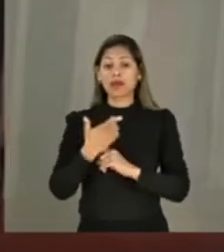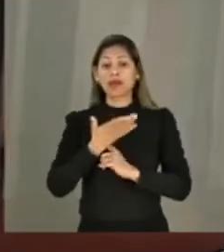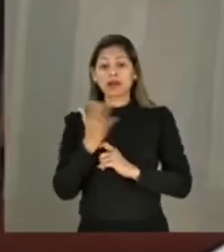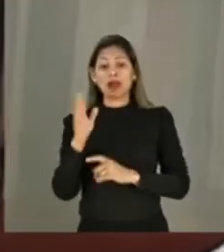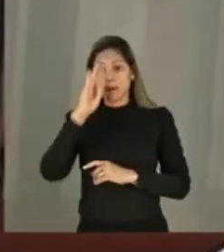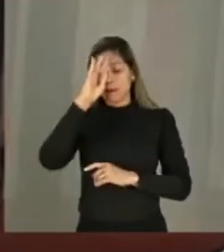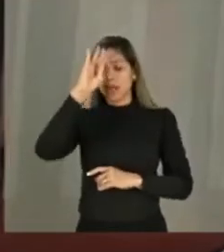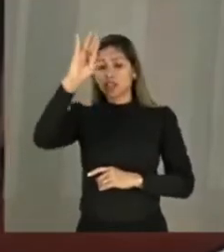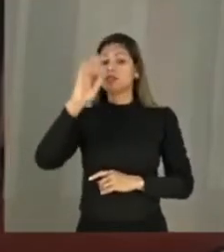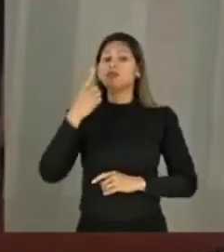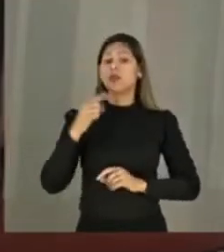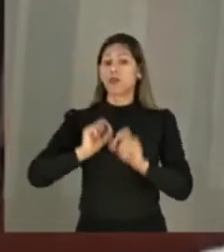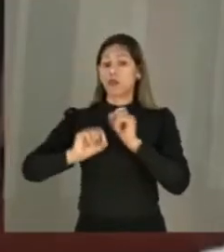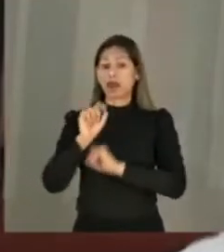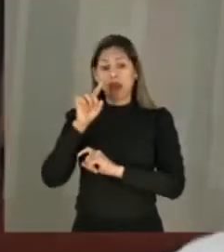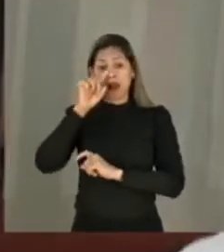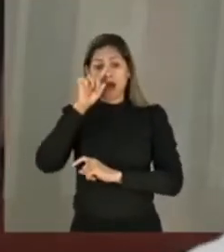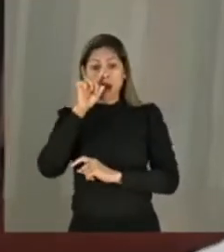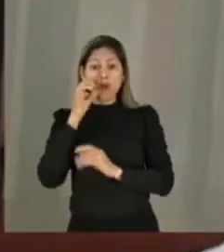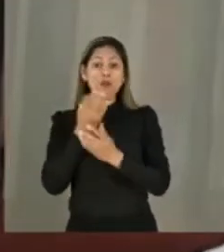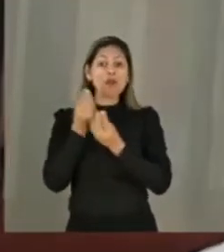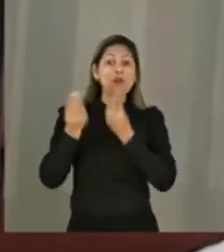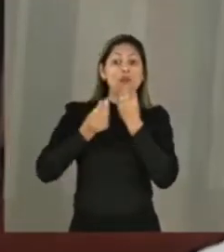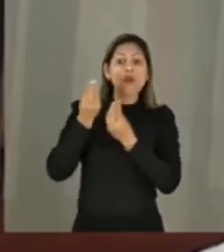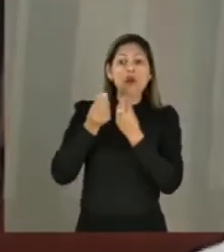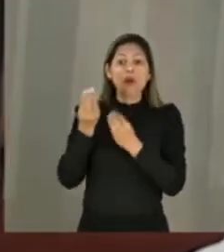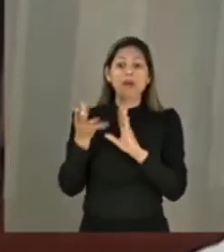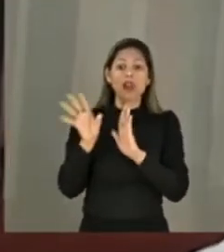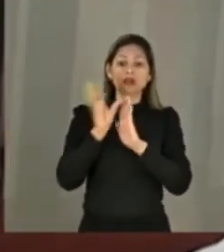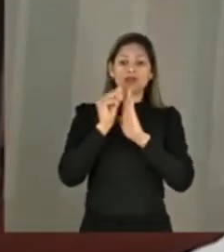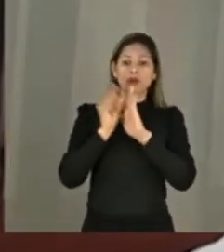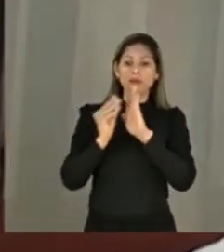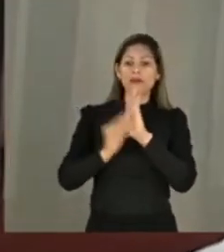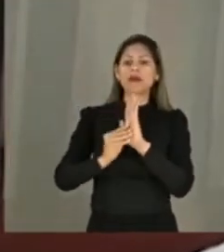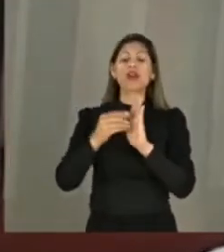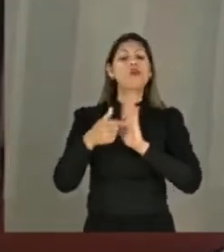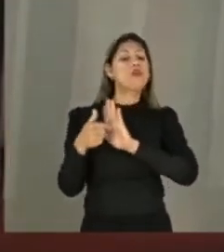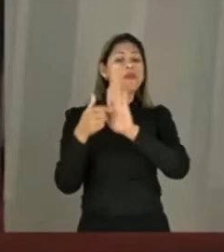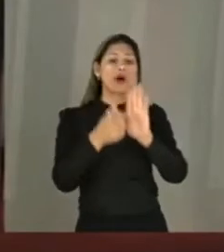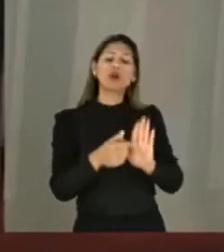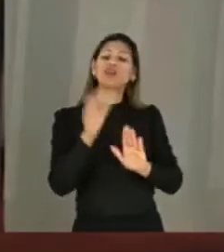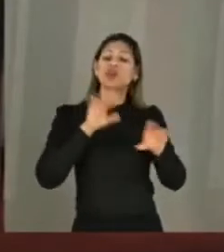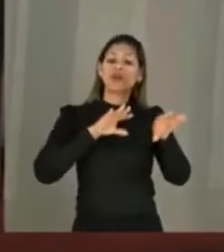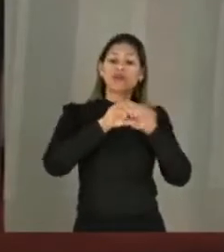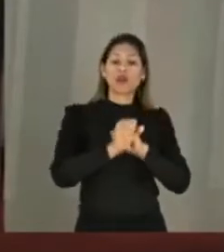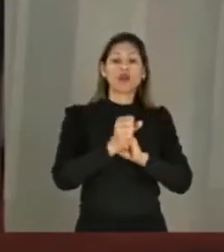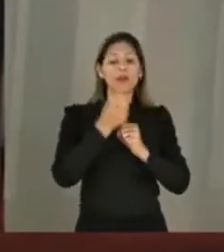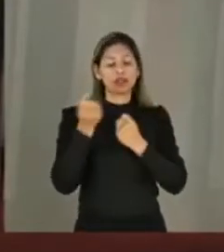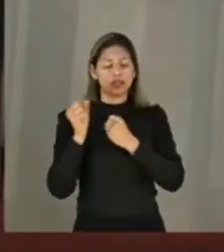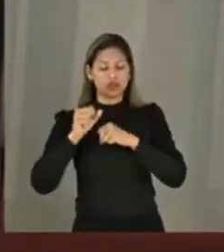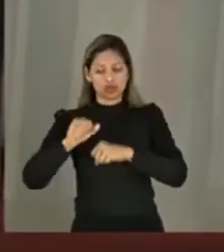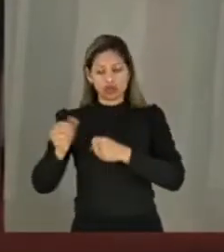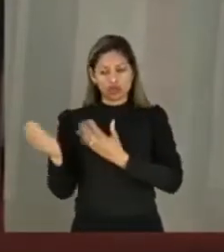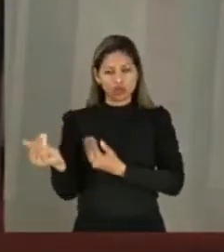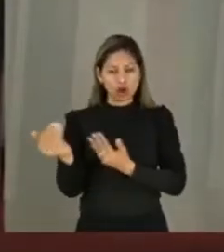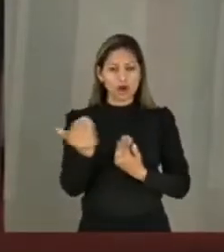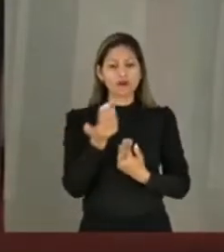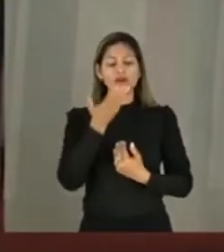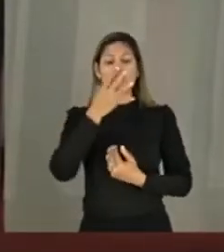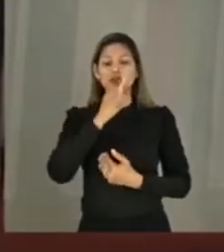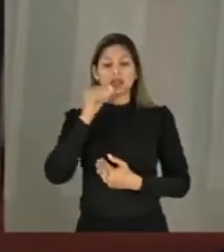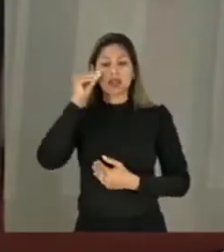para os riscos que a expectativa de sua implementação sinalizam para a formação de jovens e adultos brasileiros.